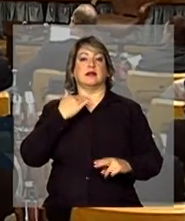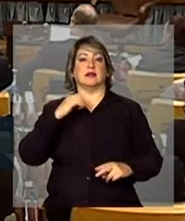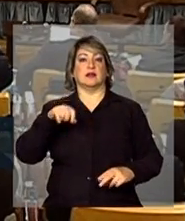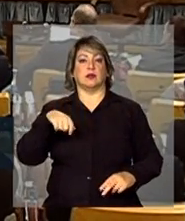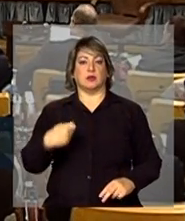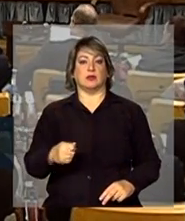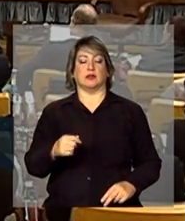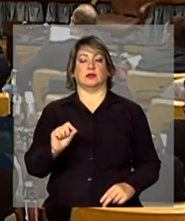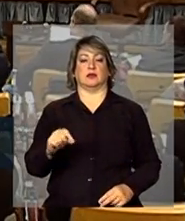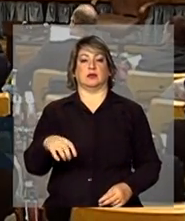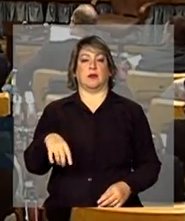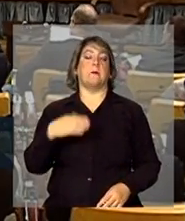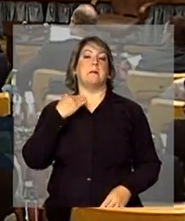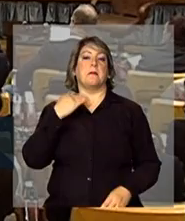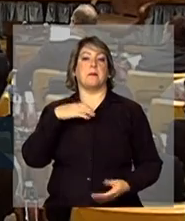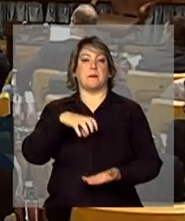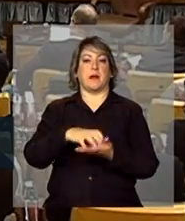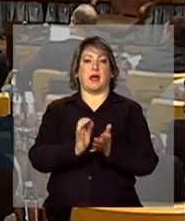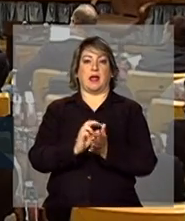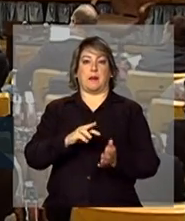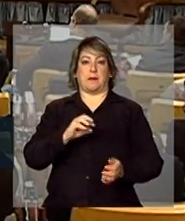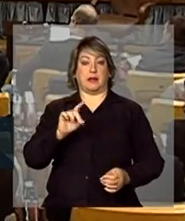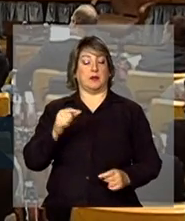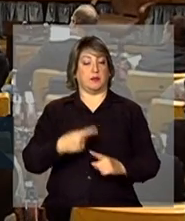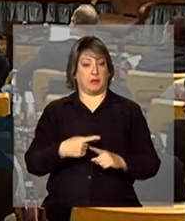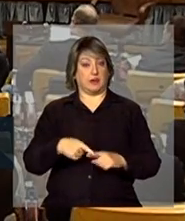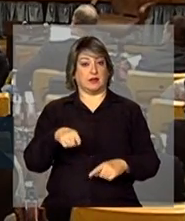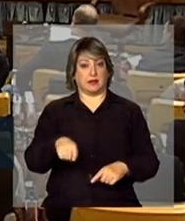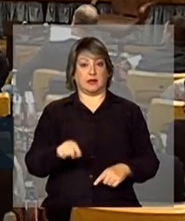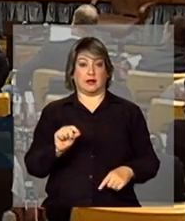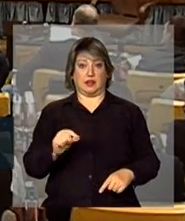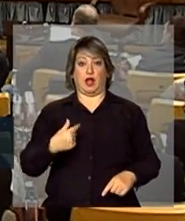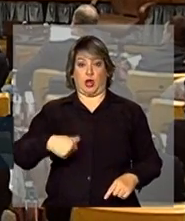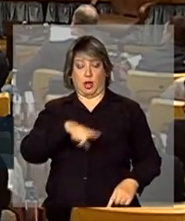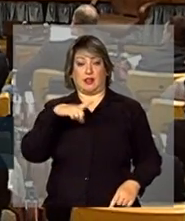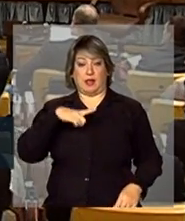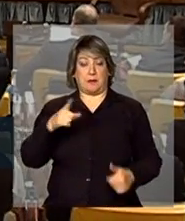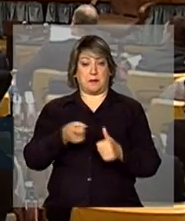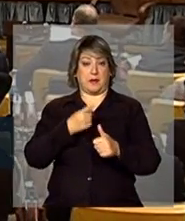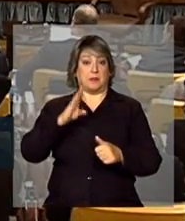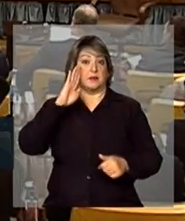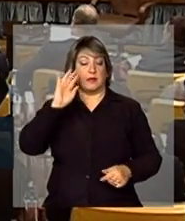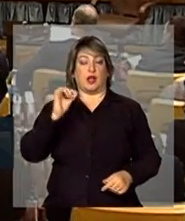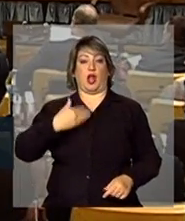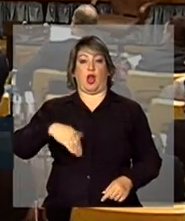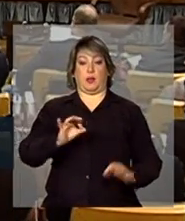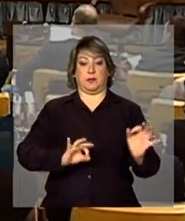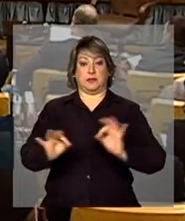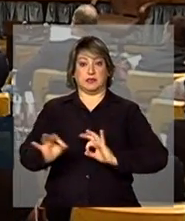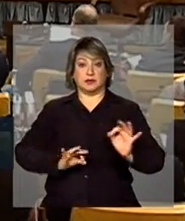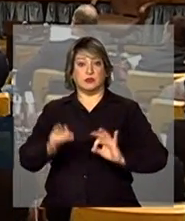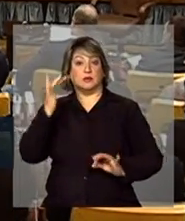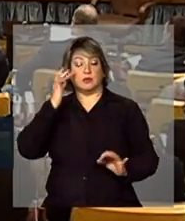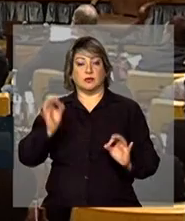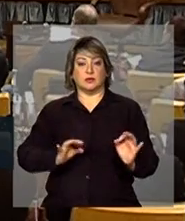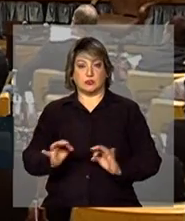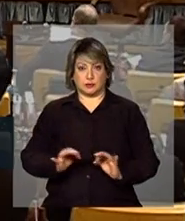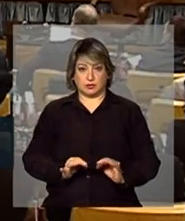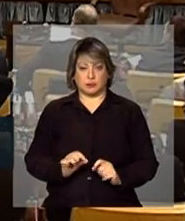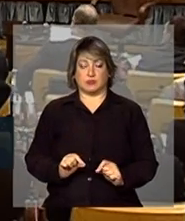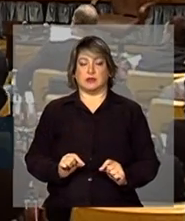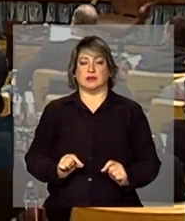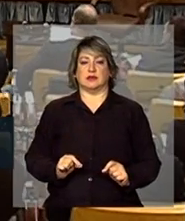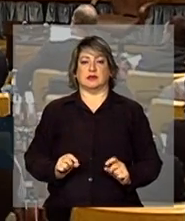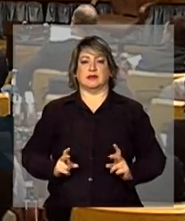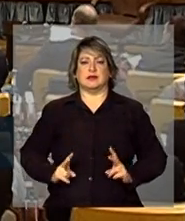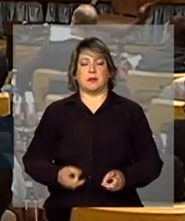Banco da Classe Média, e não é à toa. A gente tem, primeiro, como premissa no nosso planejamento estratégico, cada